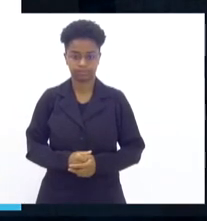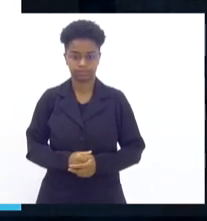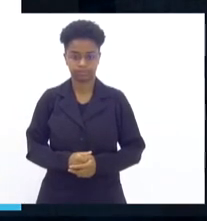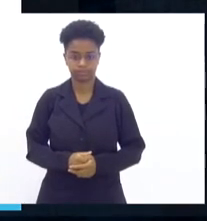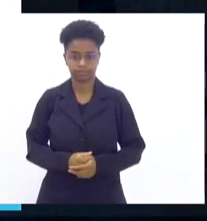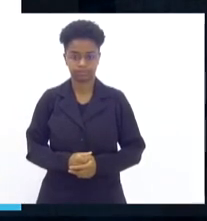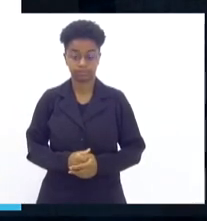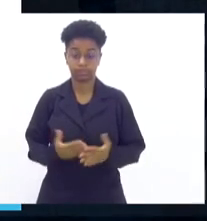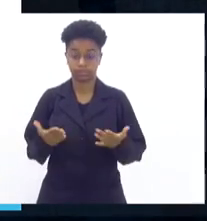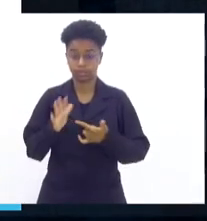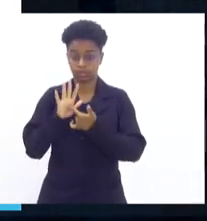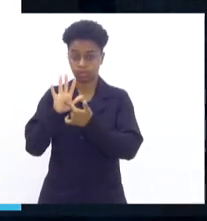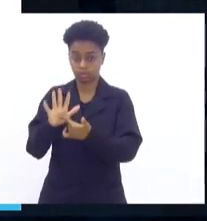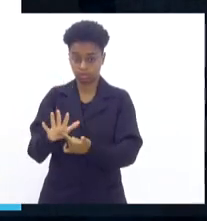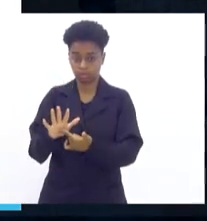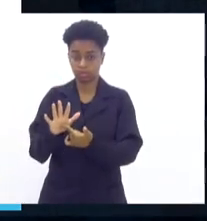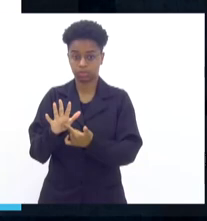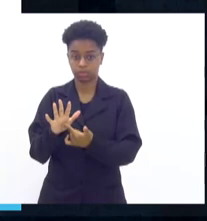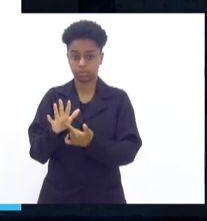Isso aí é a nossa intensificação.